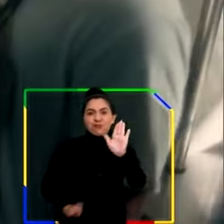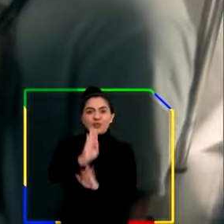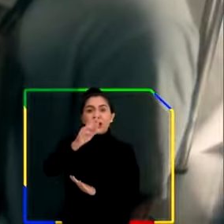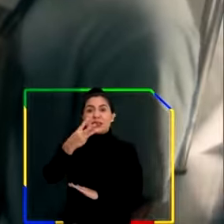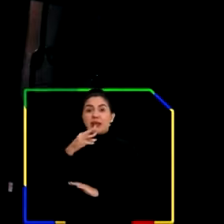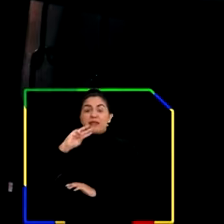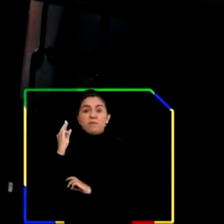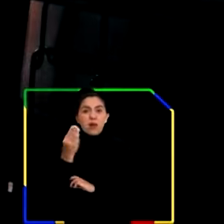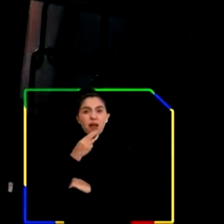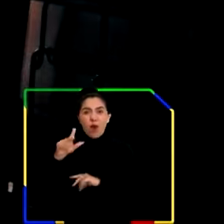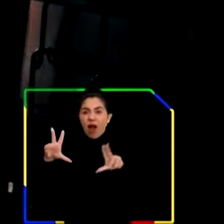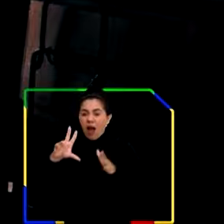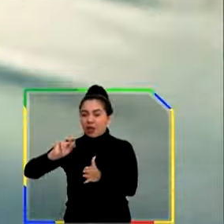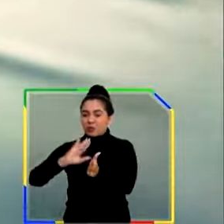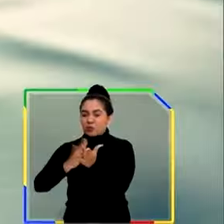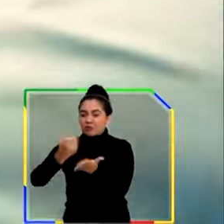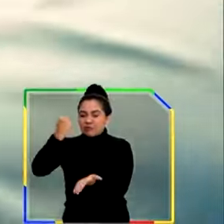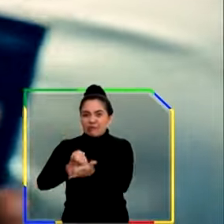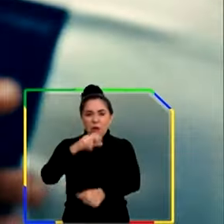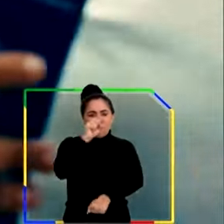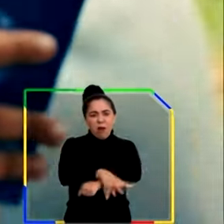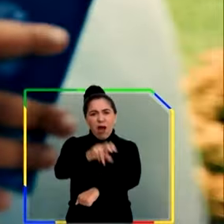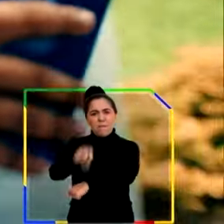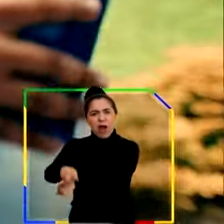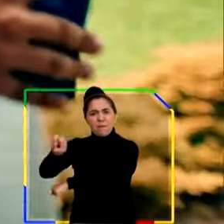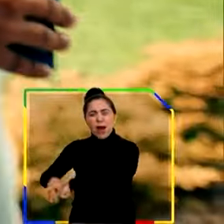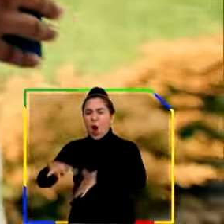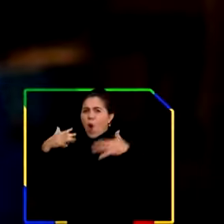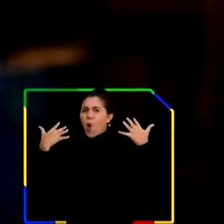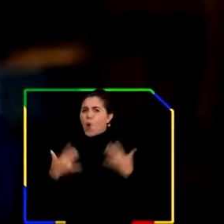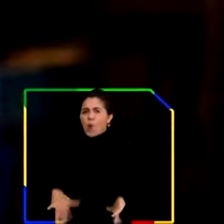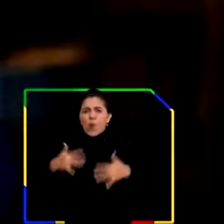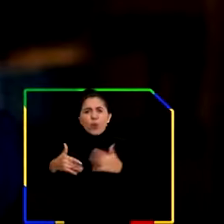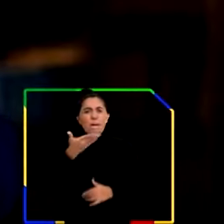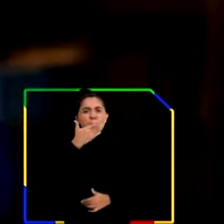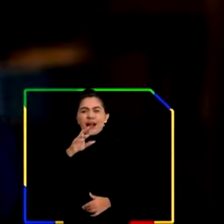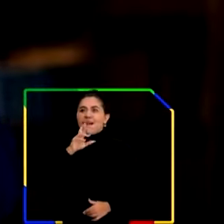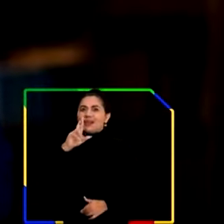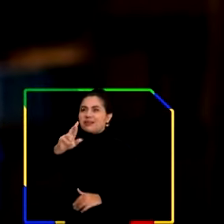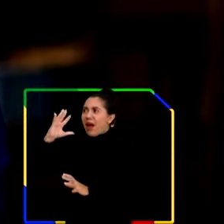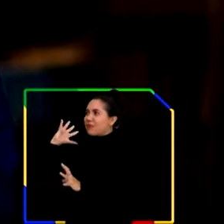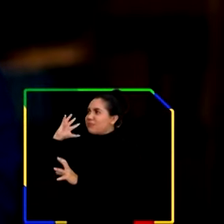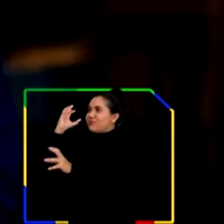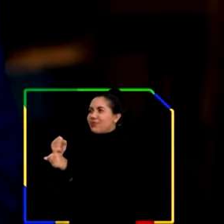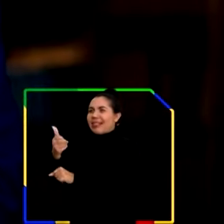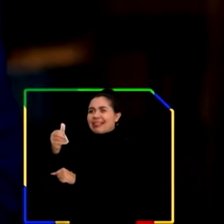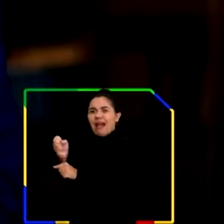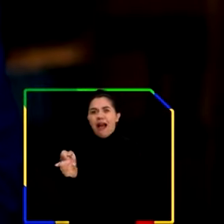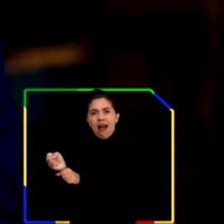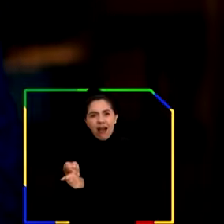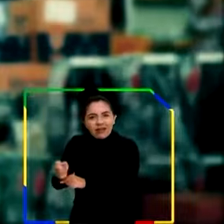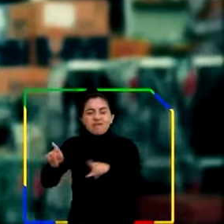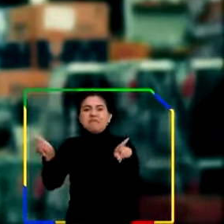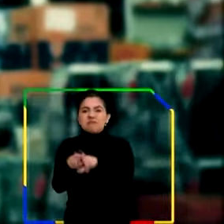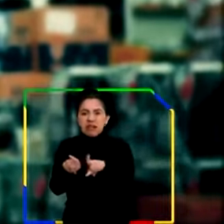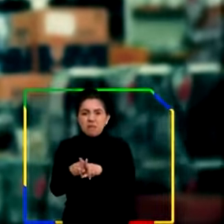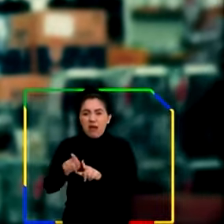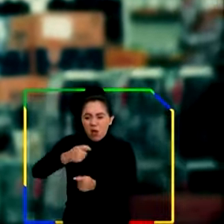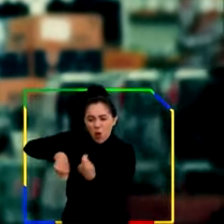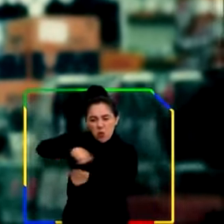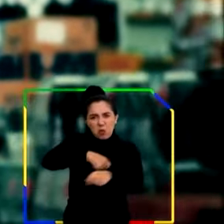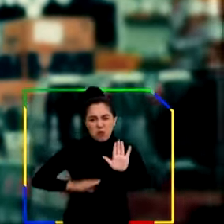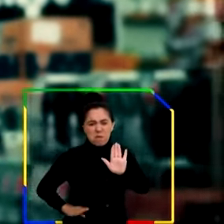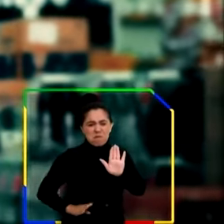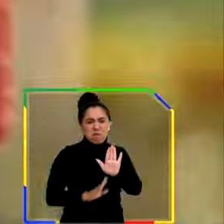cerca de 3 milhões de empregos com carteira assinada. É a menor taxa de desemprego nos últimos 10 anos e o